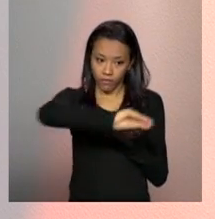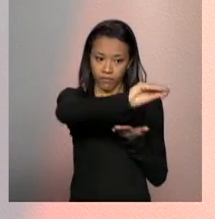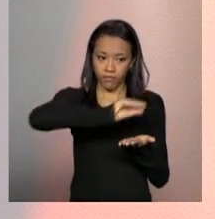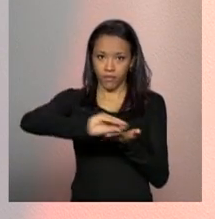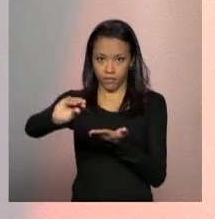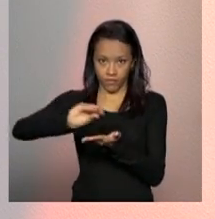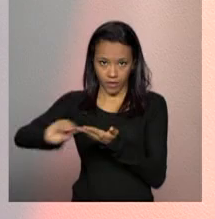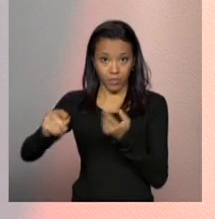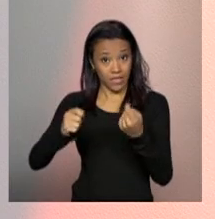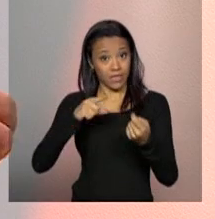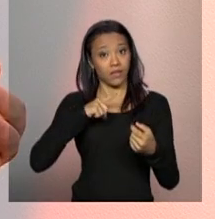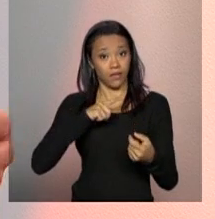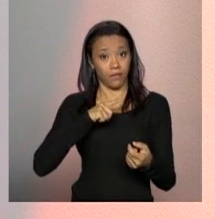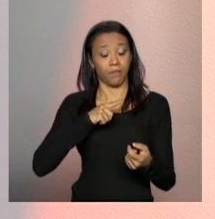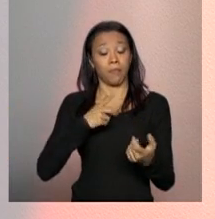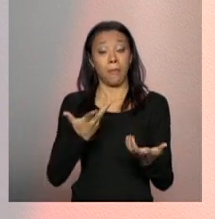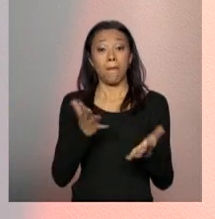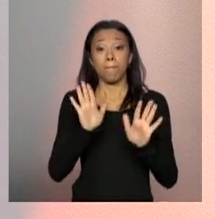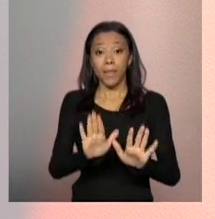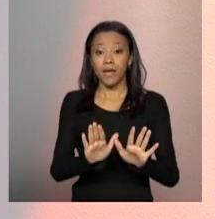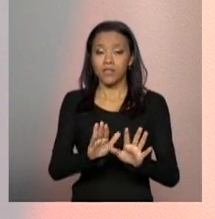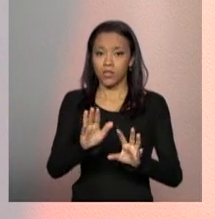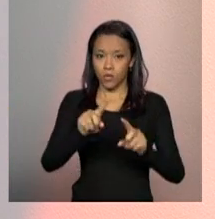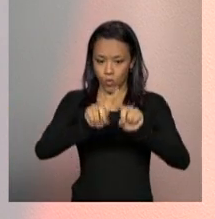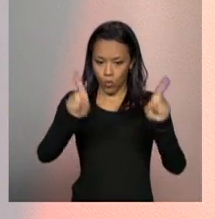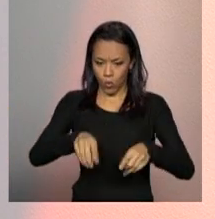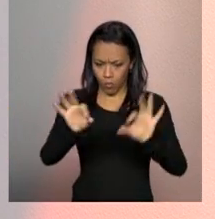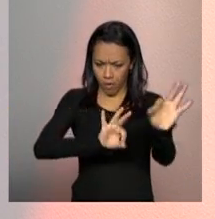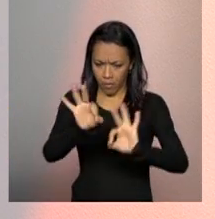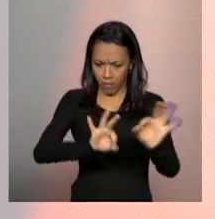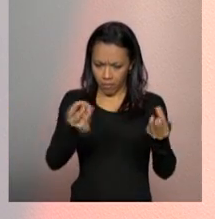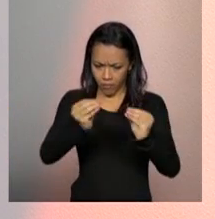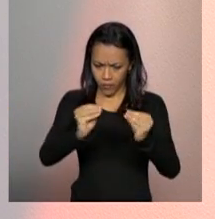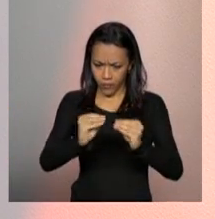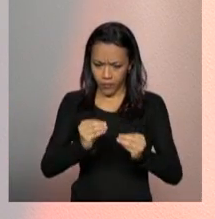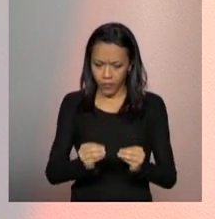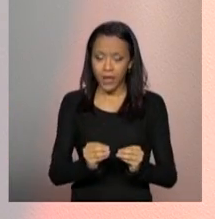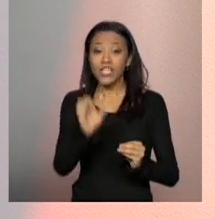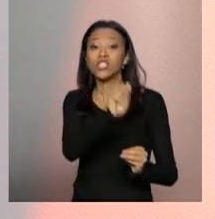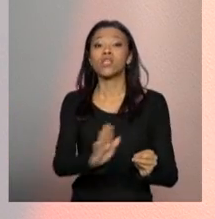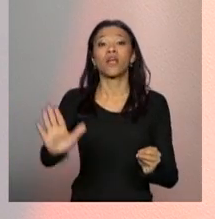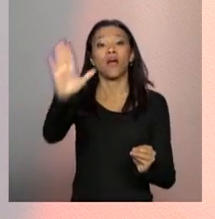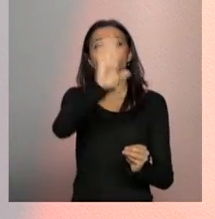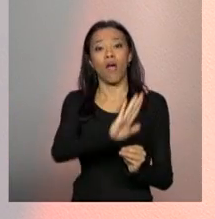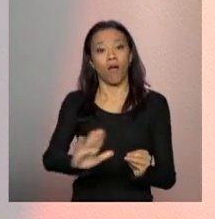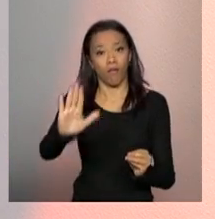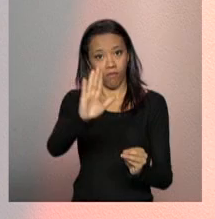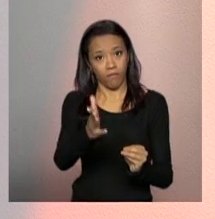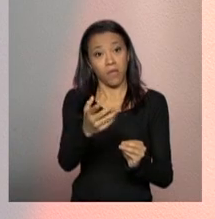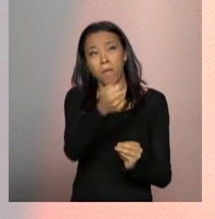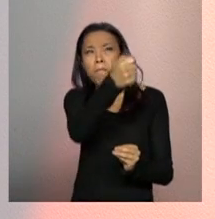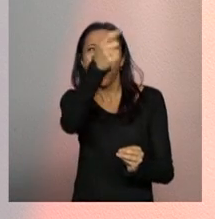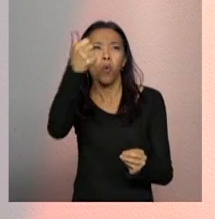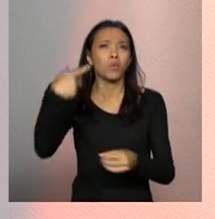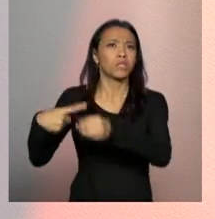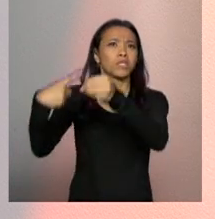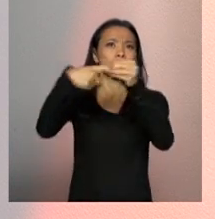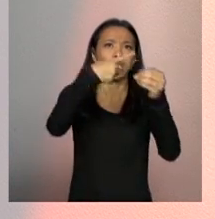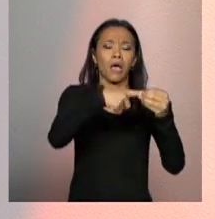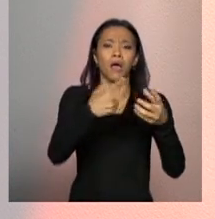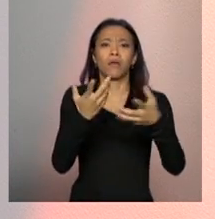plano, ele é construído em linhas gerais. Eles não são traçados, poucos são os Estados, poucos são os municípios que traçaram seus planos